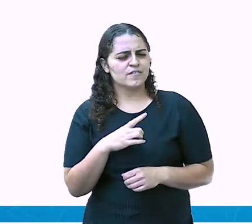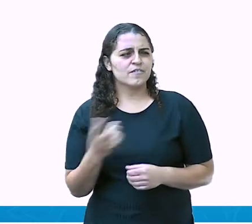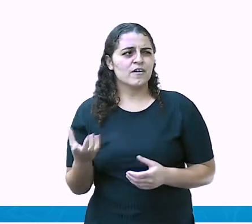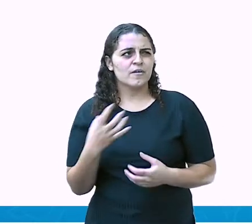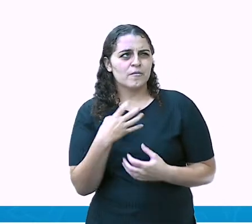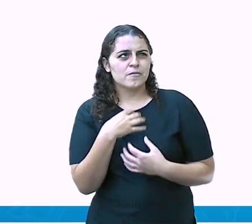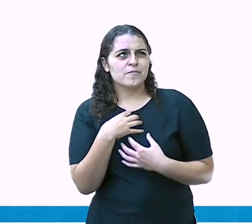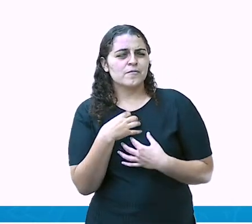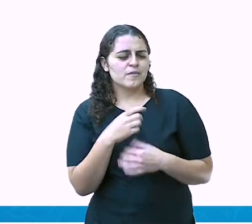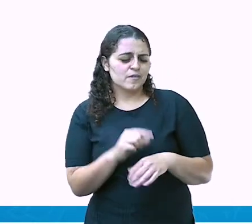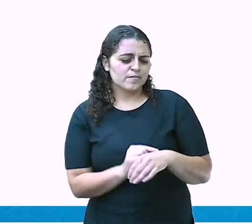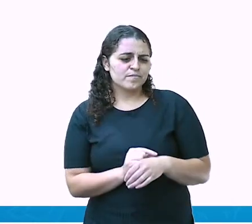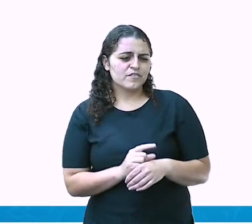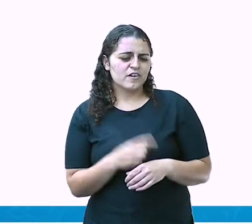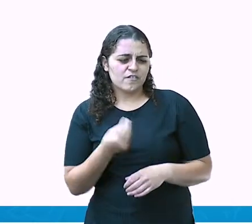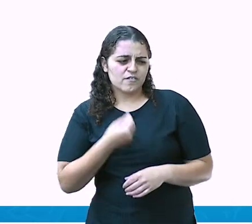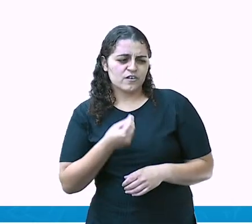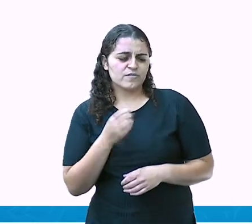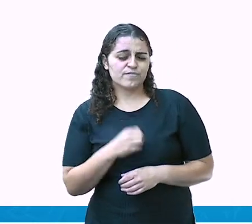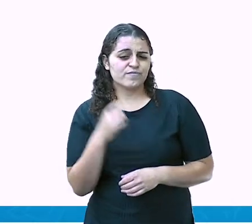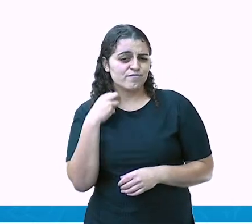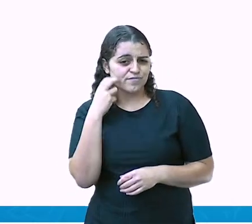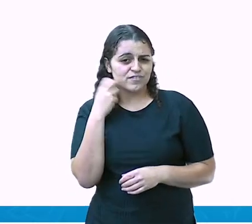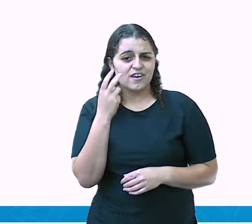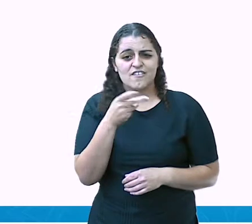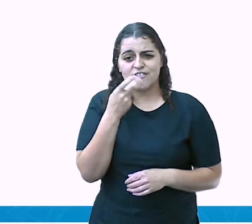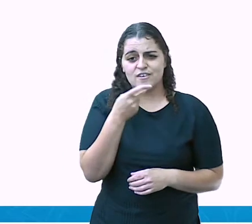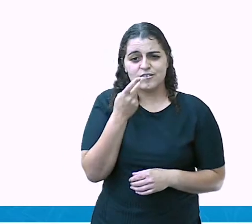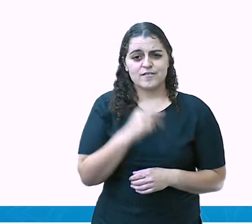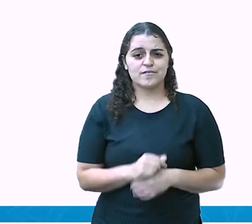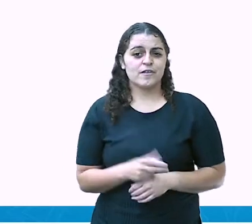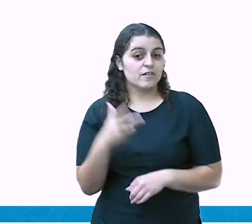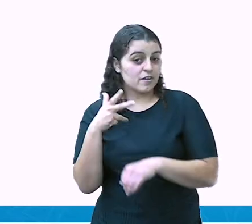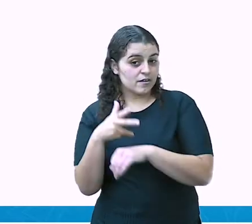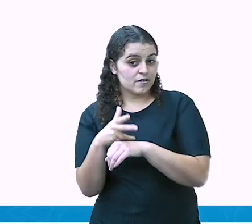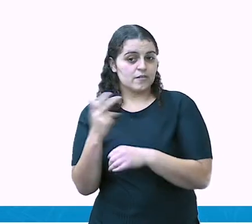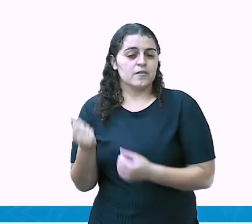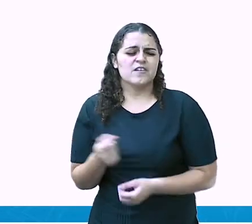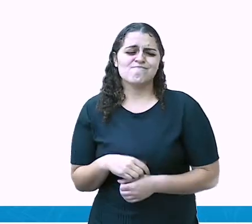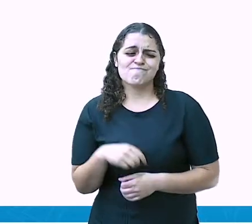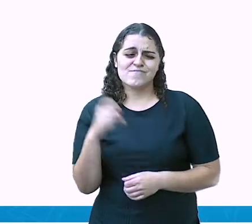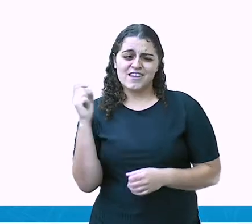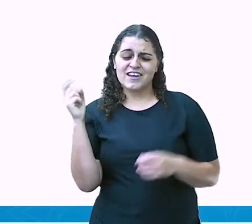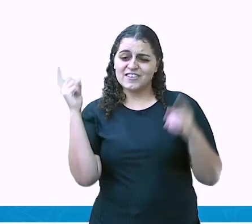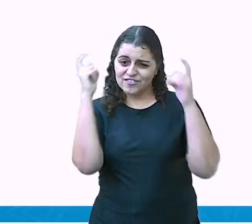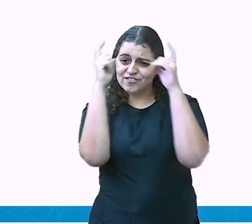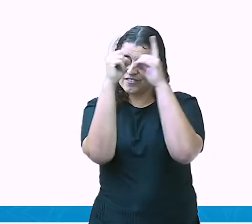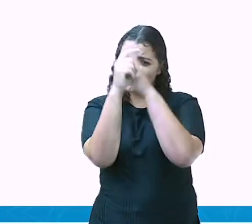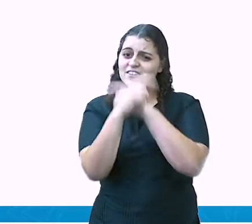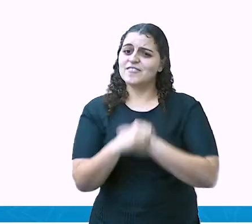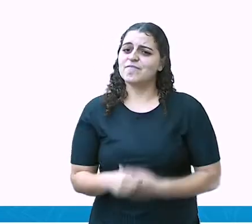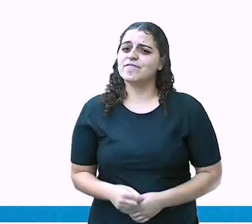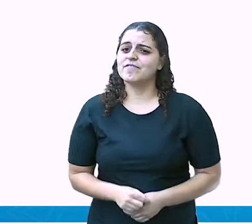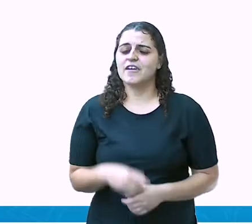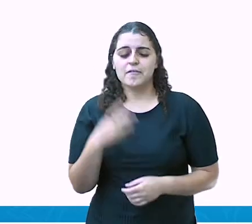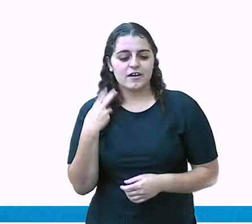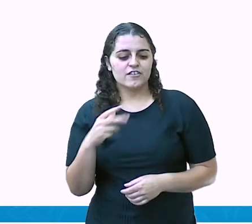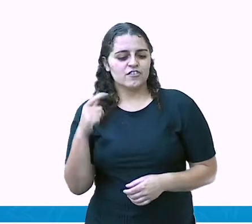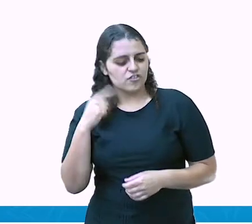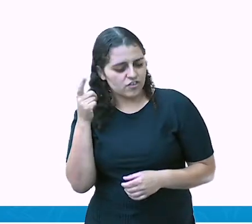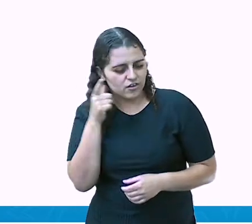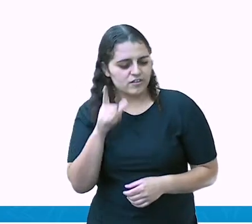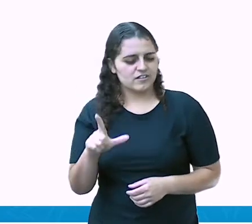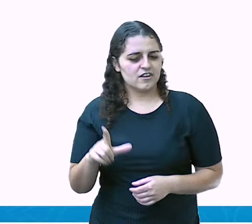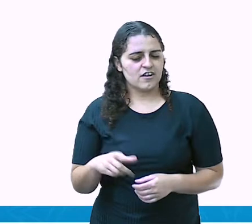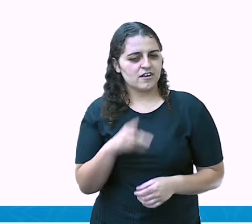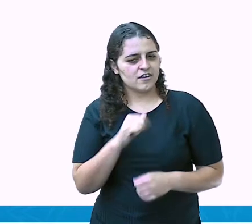situação que a gente fica tímido mesmo. Por exemplo, falar aqui para uma câmera não é uma situação que deixa a gente assim tão confortável, mas a gente vence